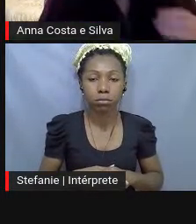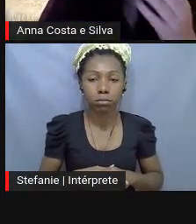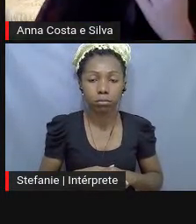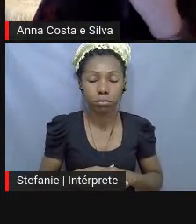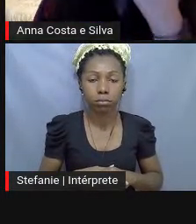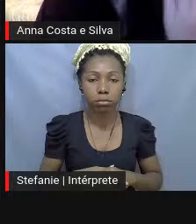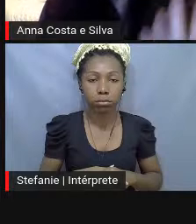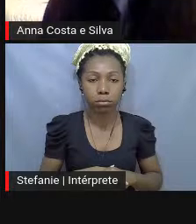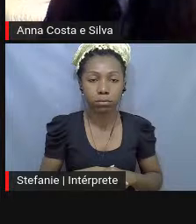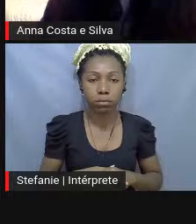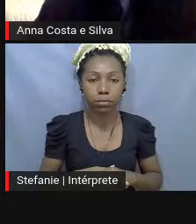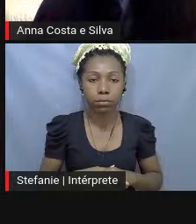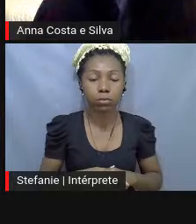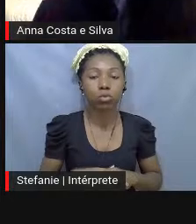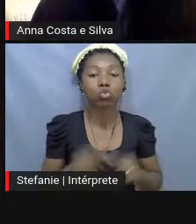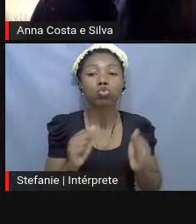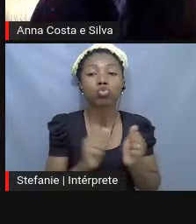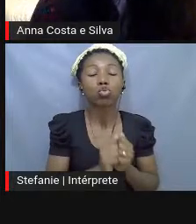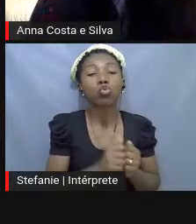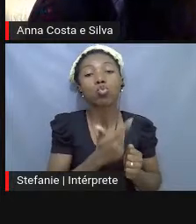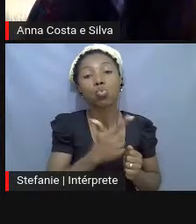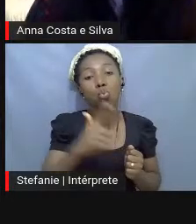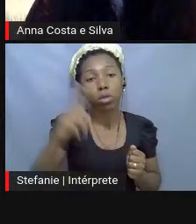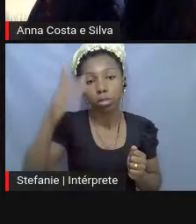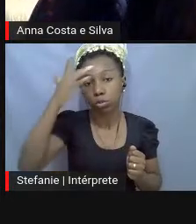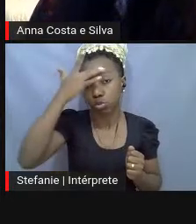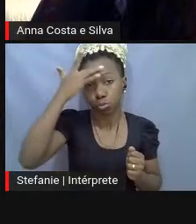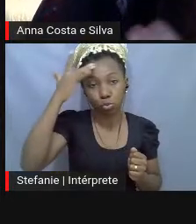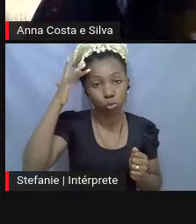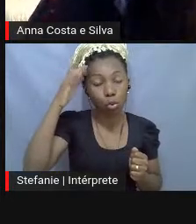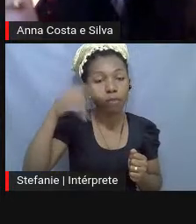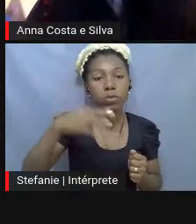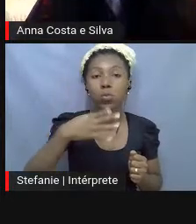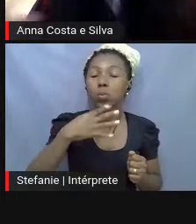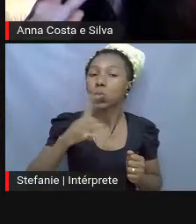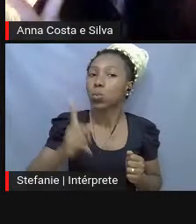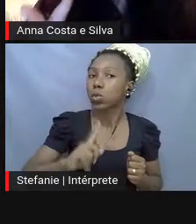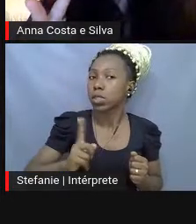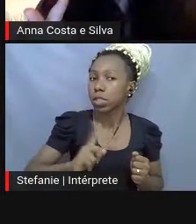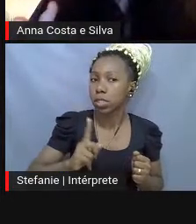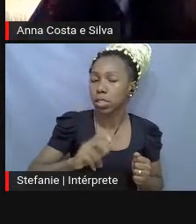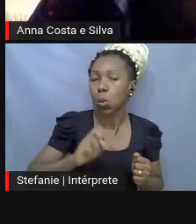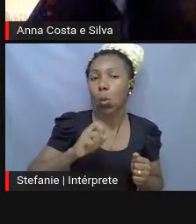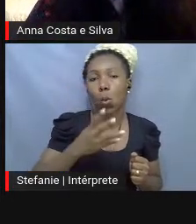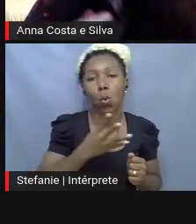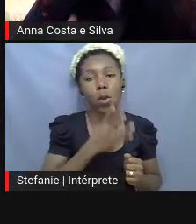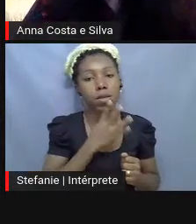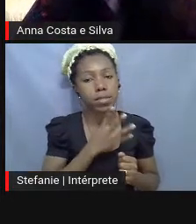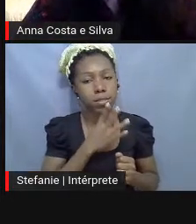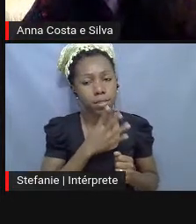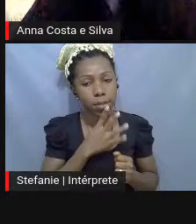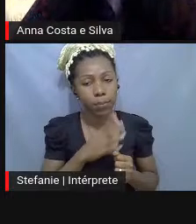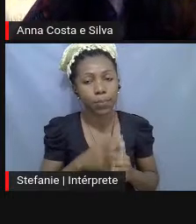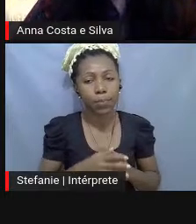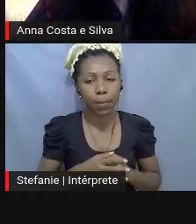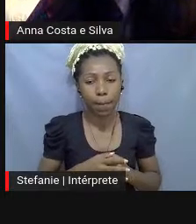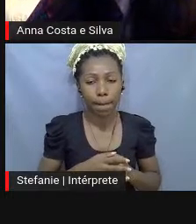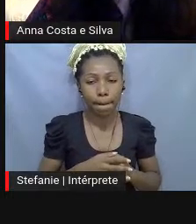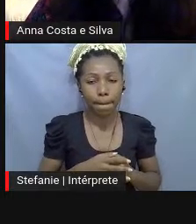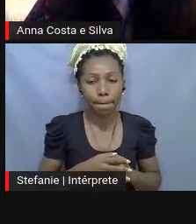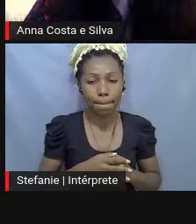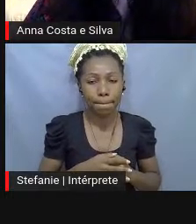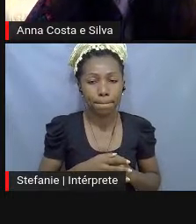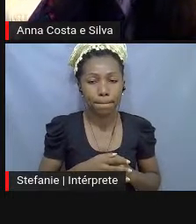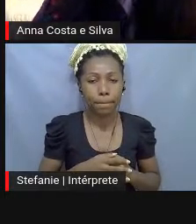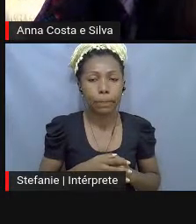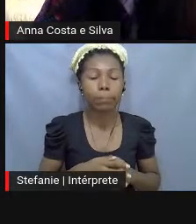Com outras pessoas que você não conhecia ou conhecia. Eram quatro pessoas por vez. Então, elas